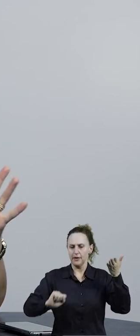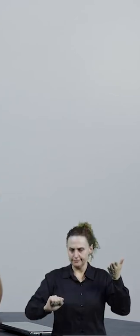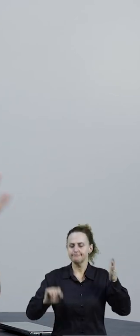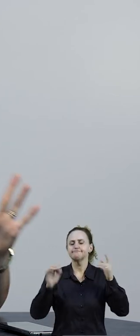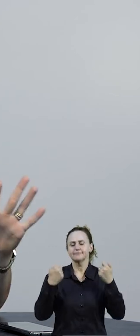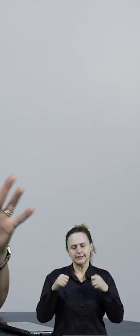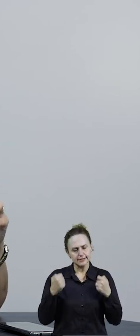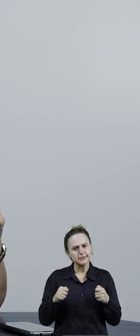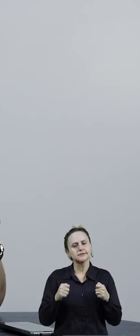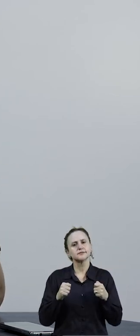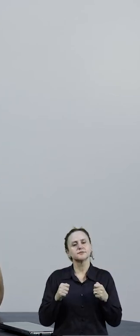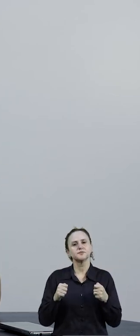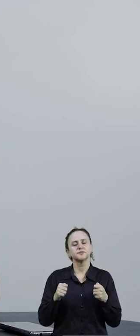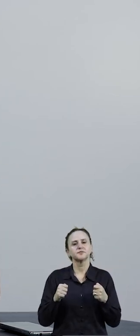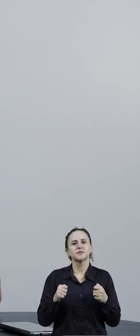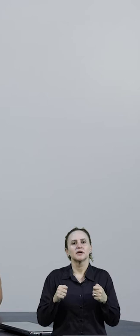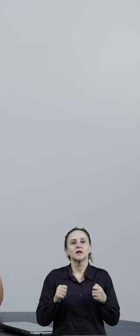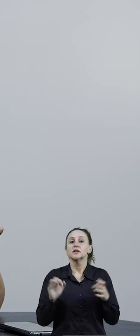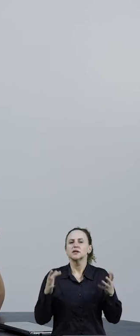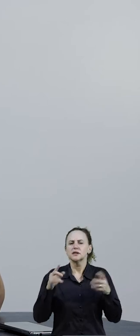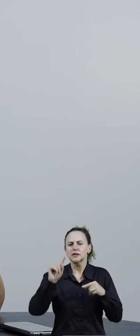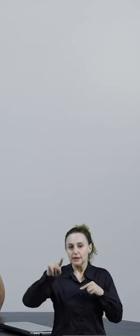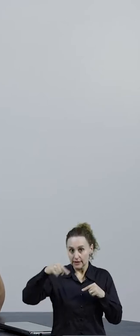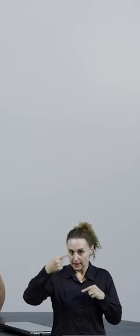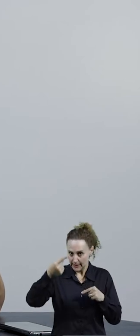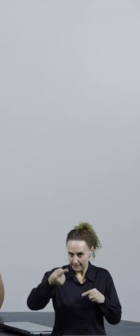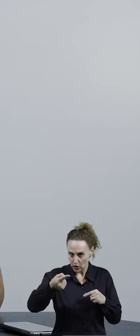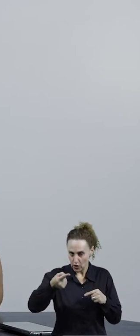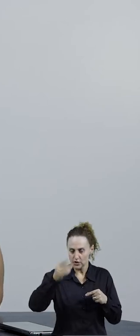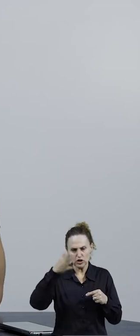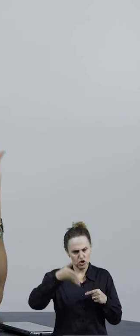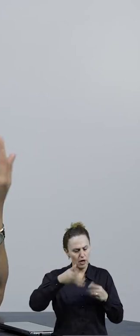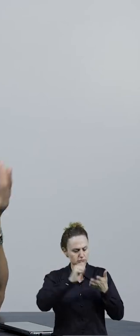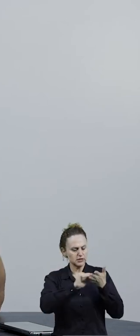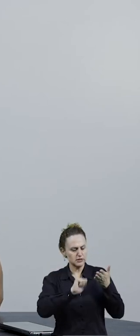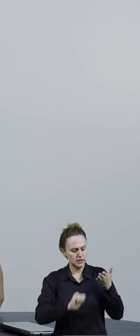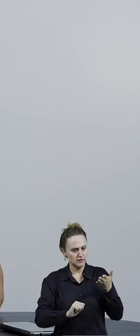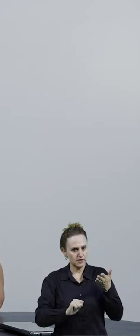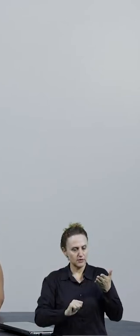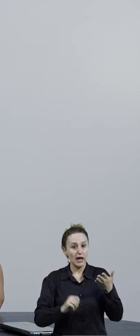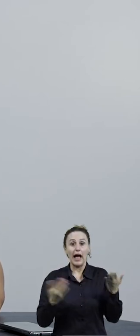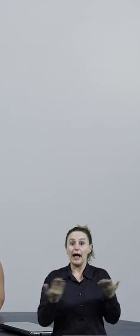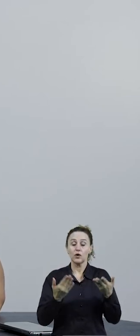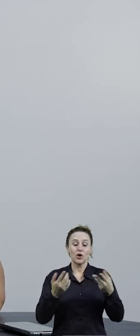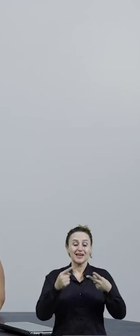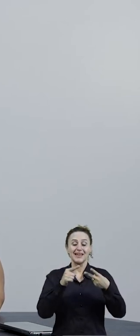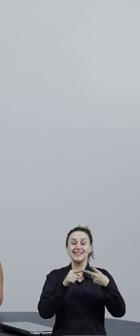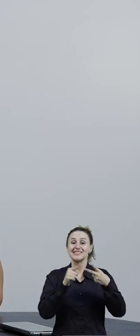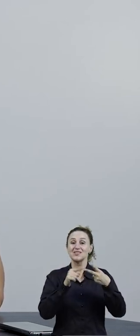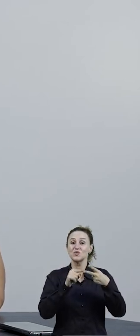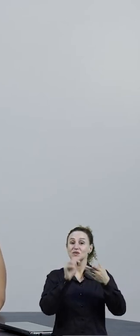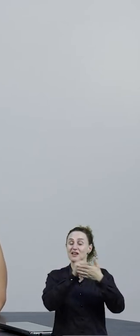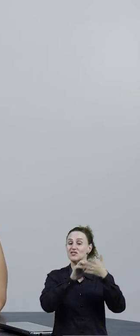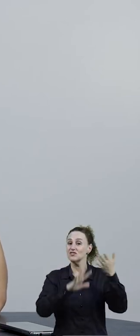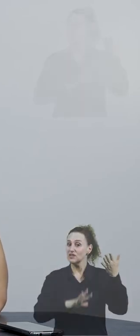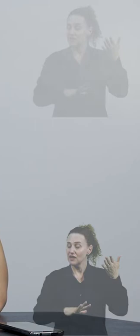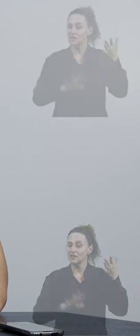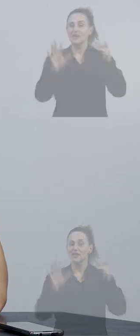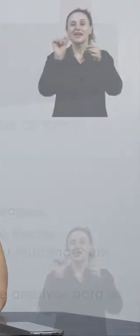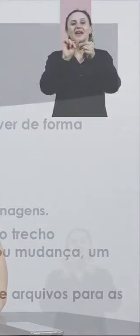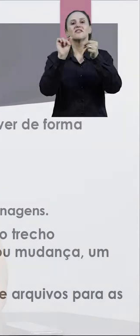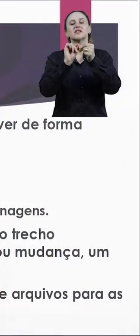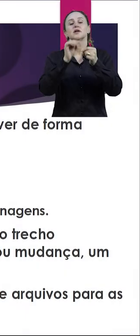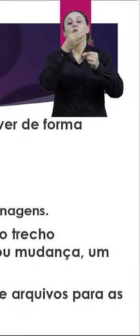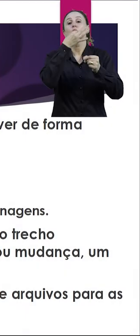escrever. Todos precisam escrever. Depois que todos escreveram, o que você tem que fazer? A tua segunda tarefa é comentar